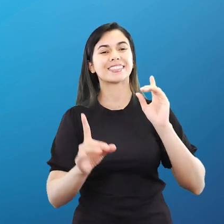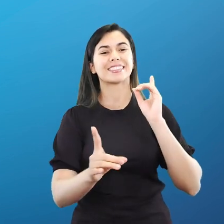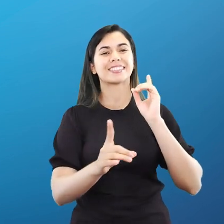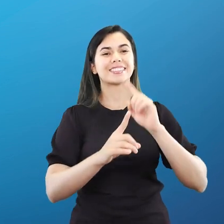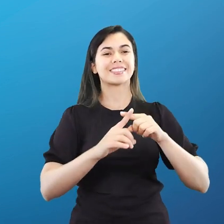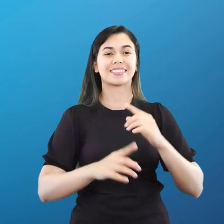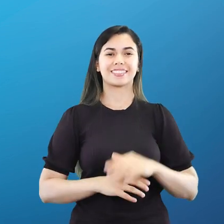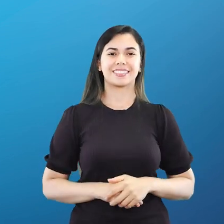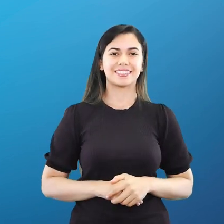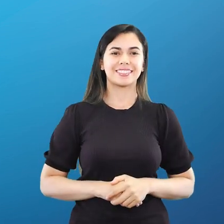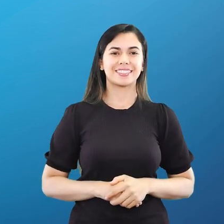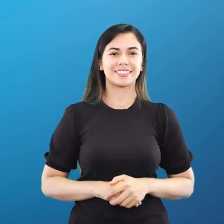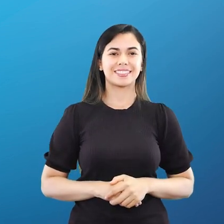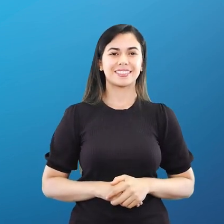Comoçava?